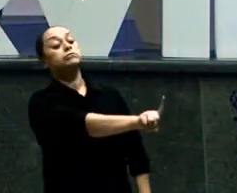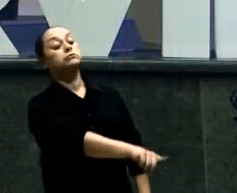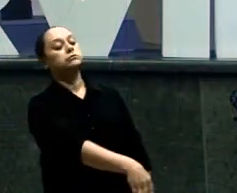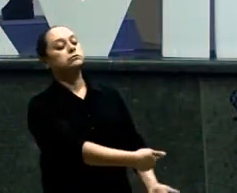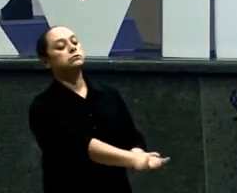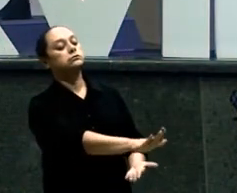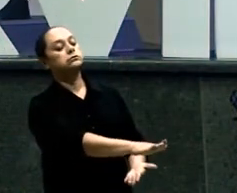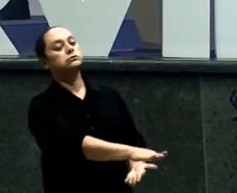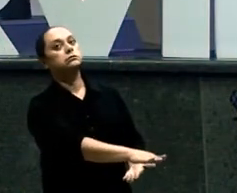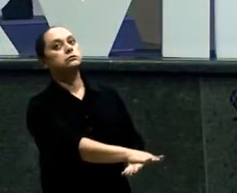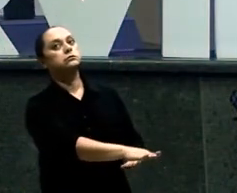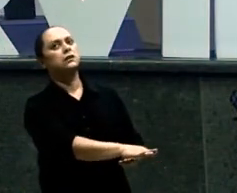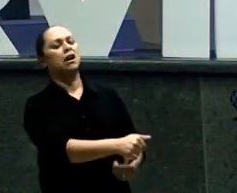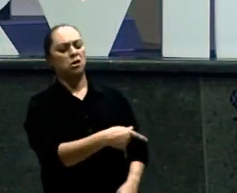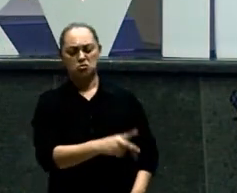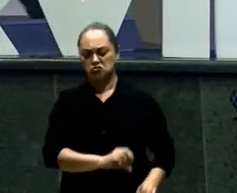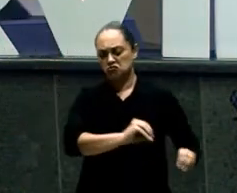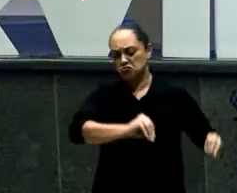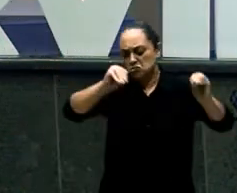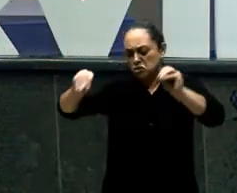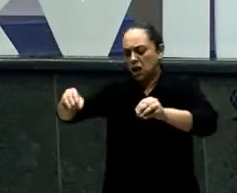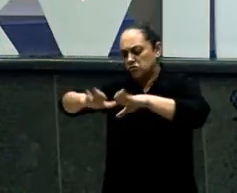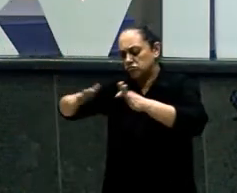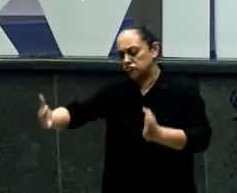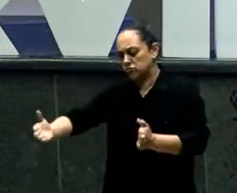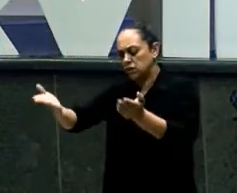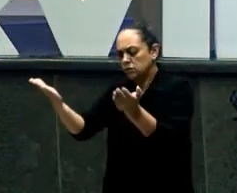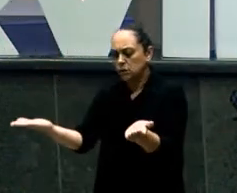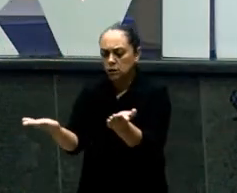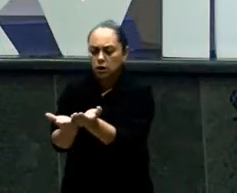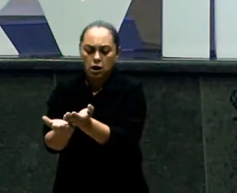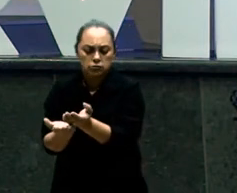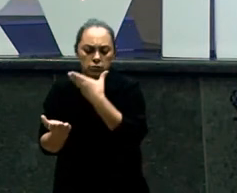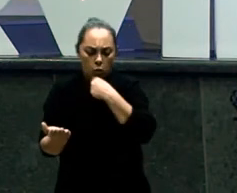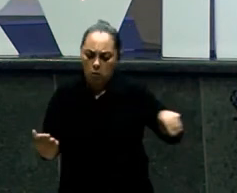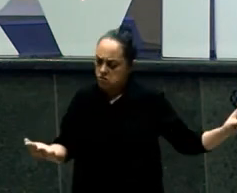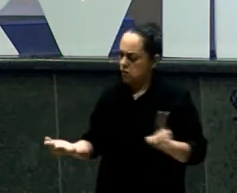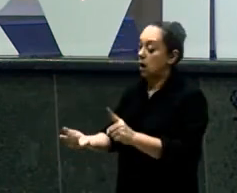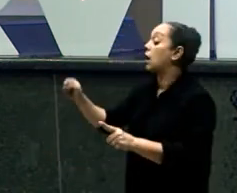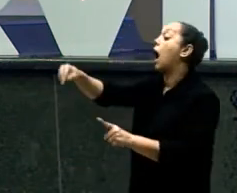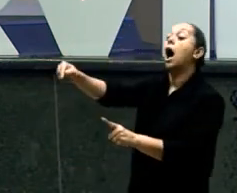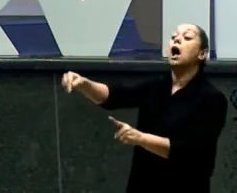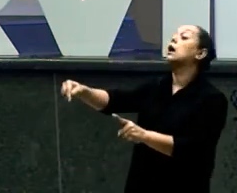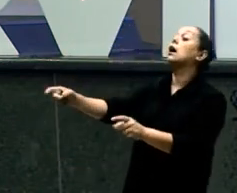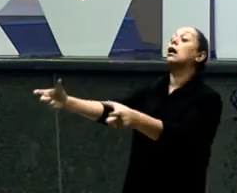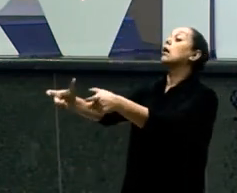chegava Aqui também é meu lugar Aí ele Saí daquele lugar Fui para um outro lugar E disse Aqui também é meu lugar